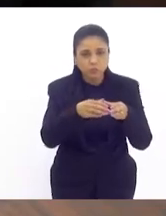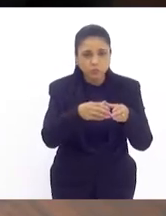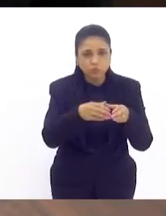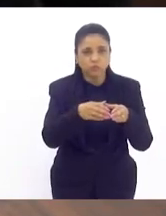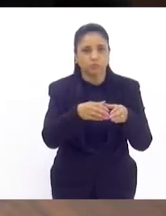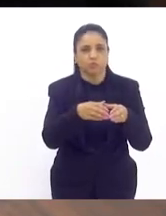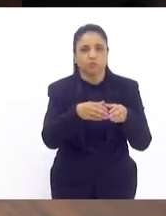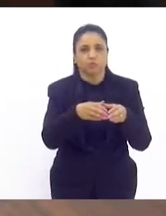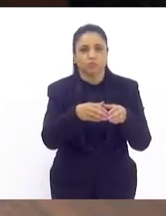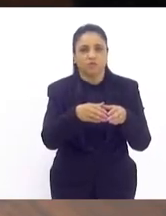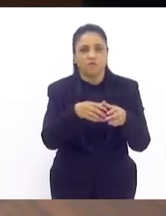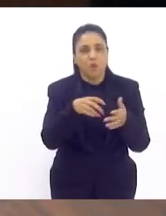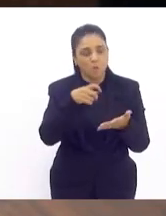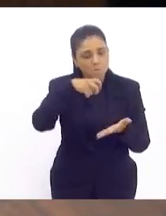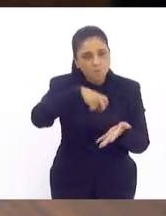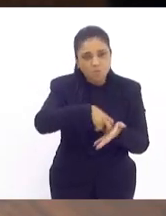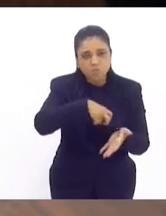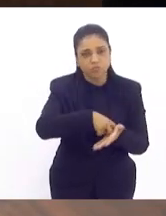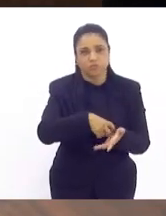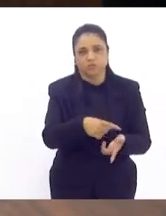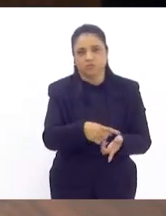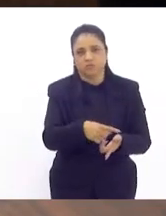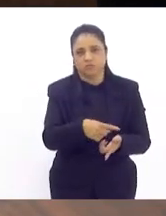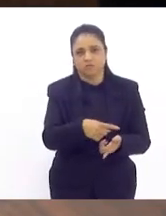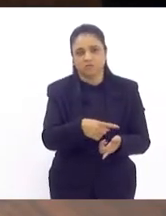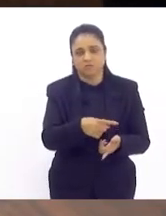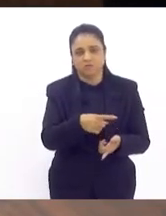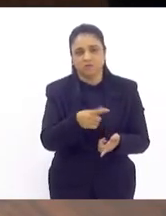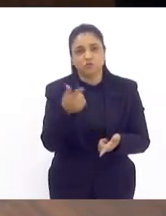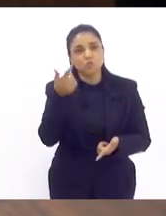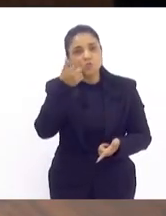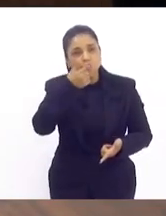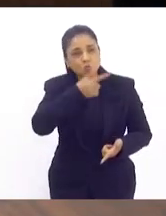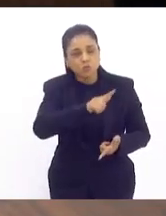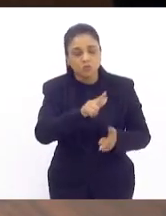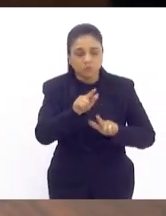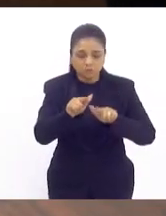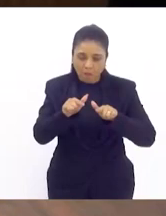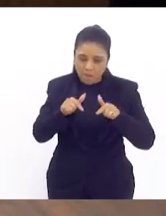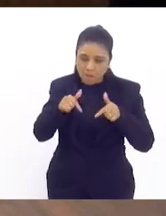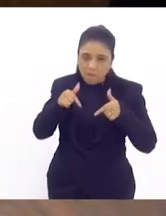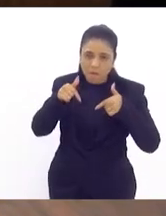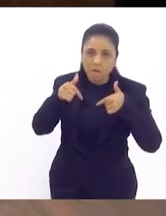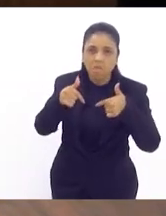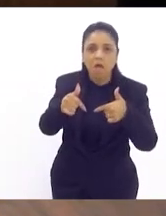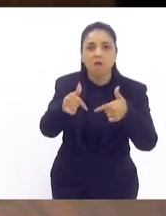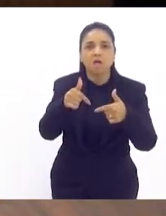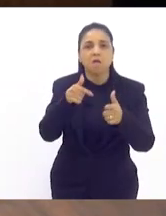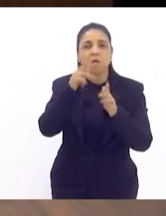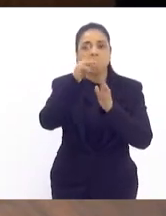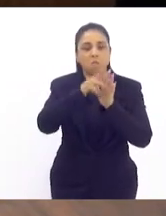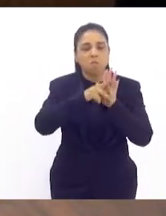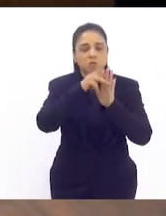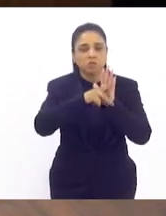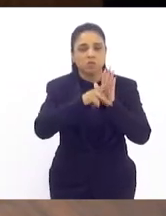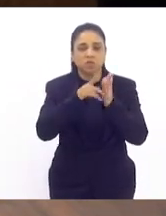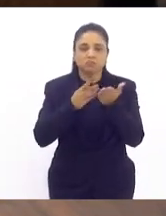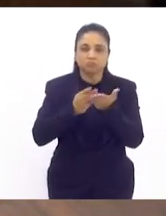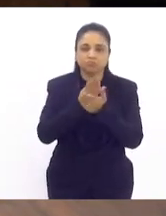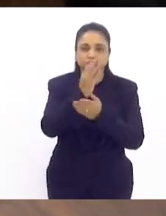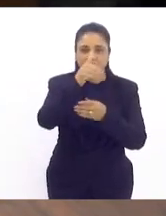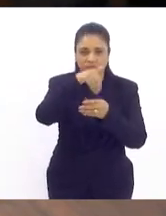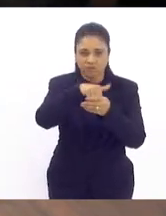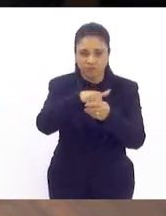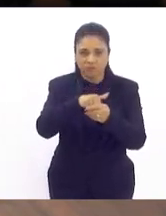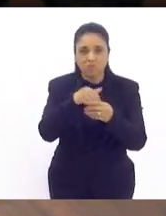é que foi punido então que a gente consiga dar efetividade a esse projeto deputado Paul Bell um